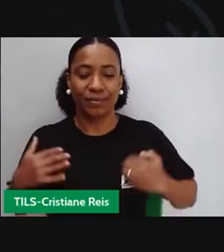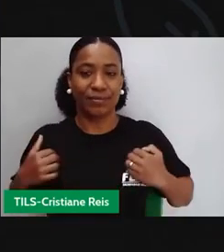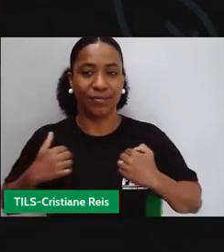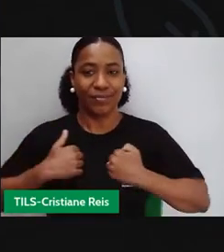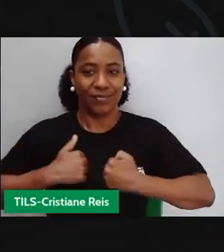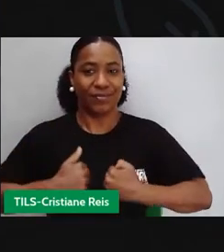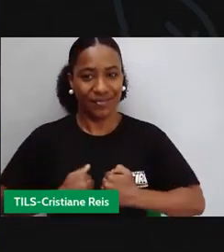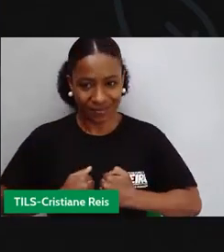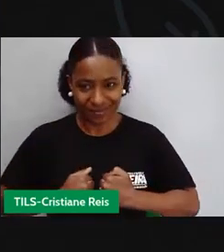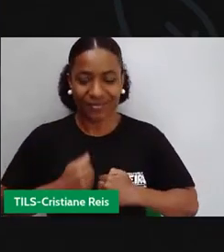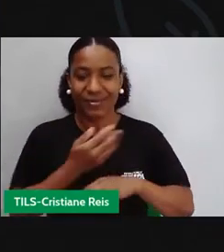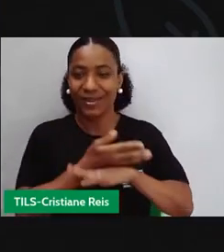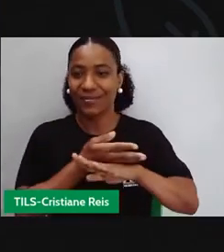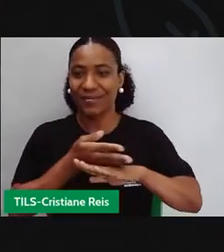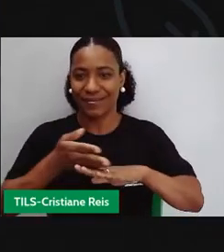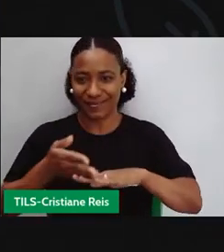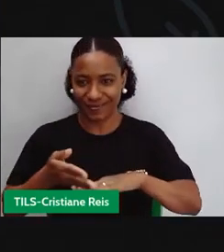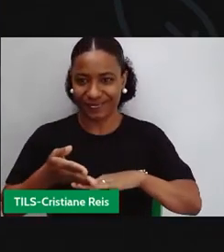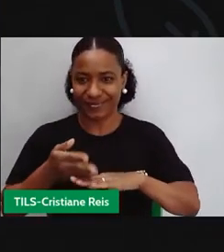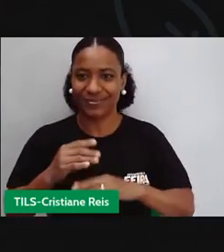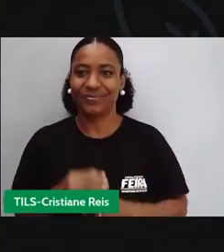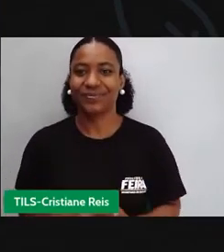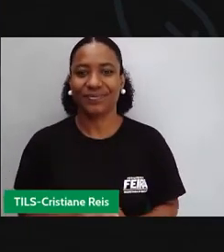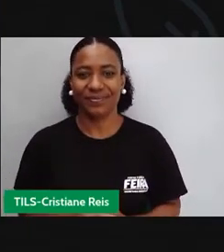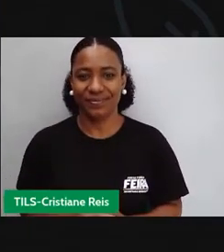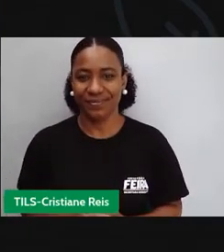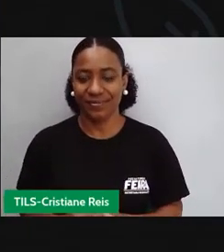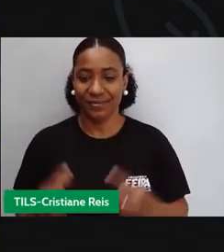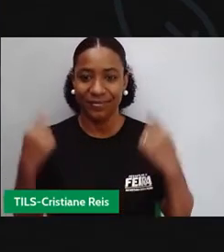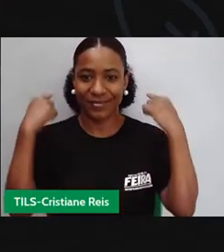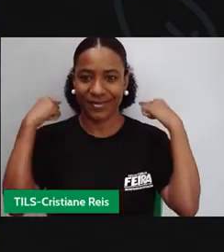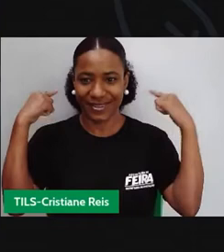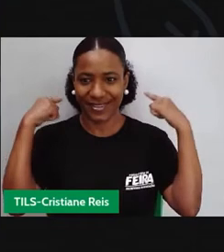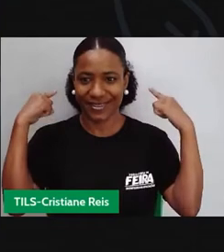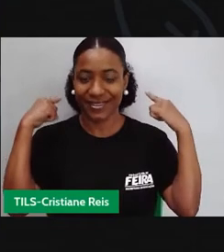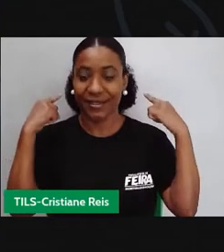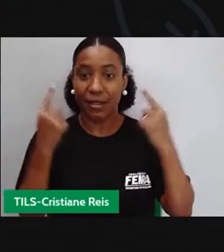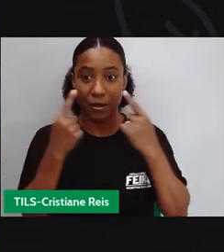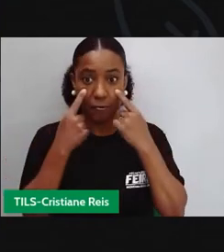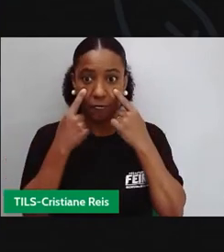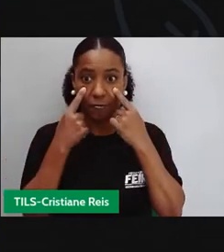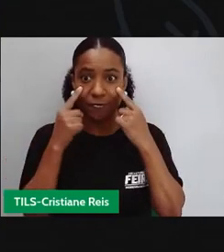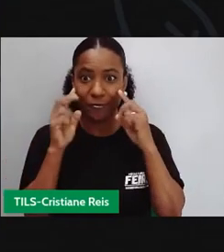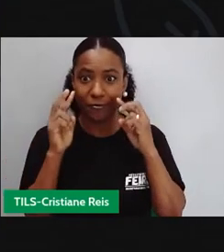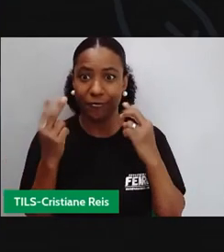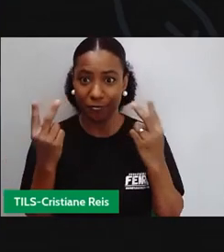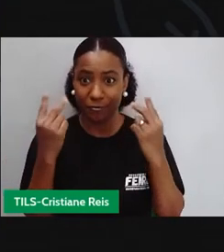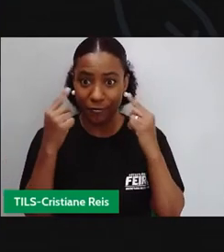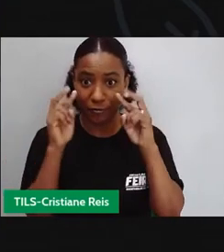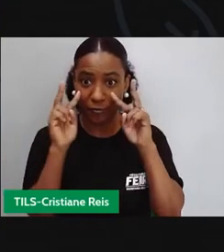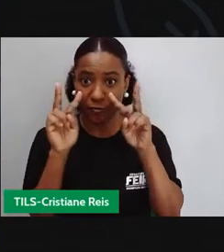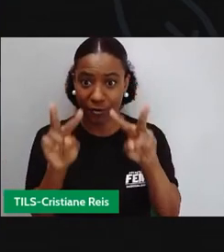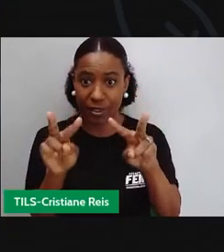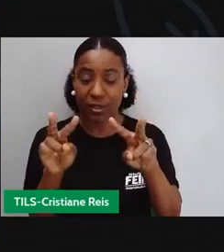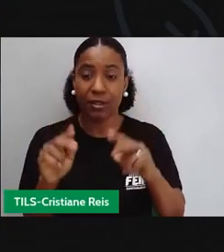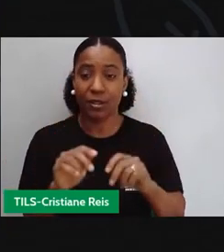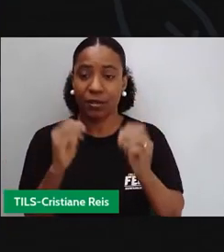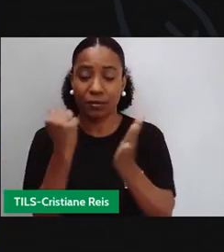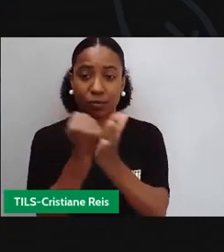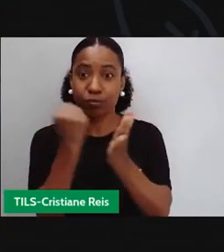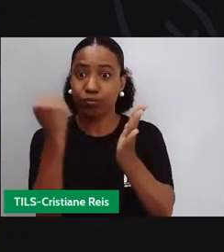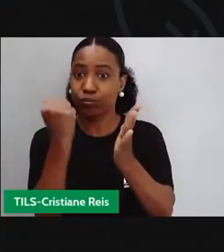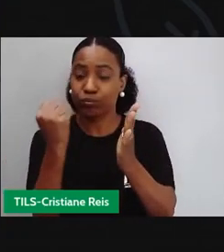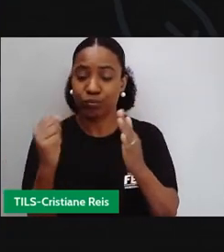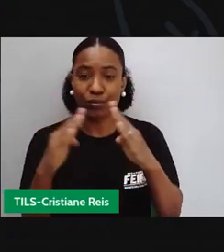guardapó branco que se sobrepõe a blusa. Atrás de mim vocês podem visualizar um painel com logomarcas